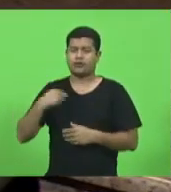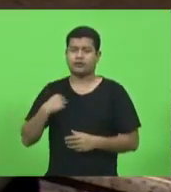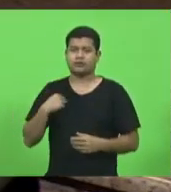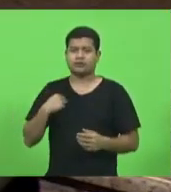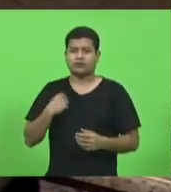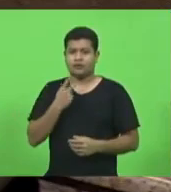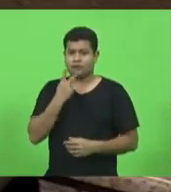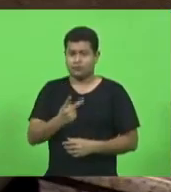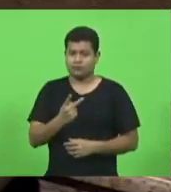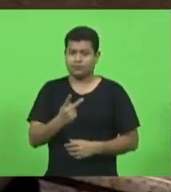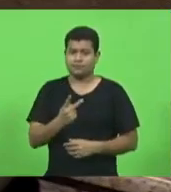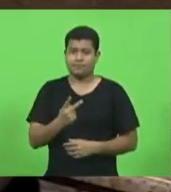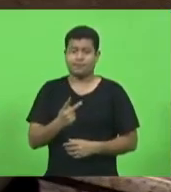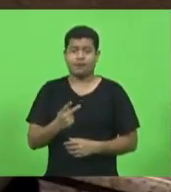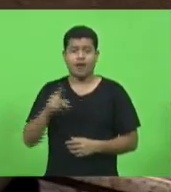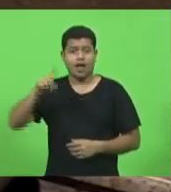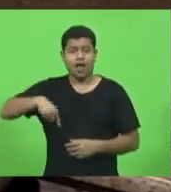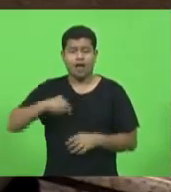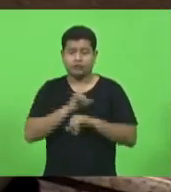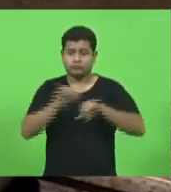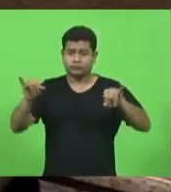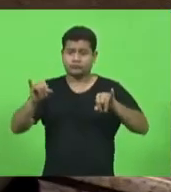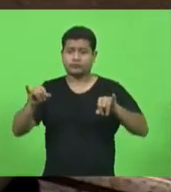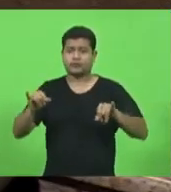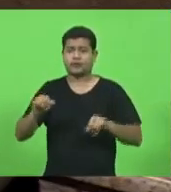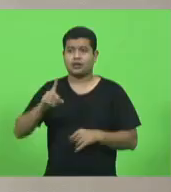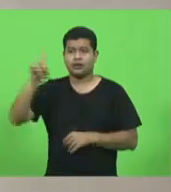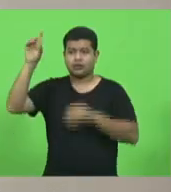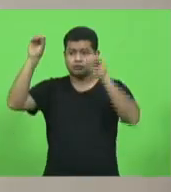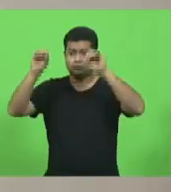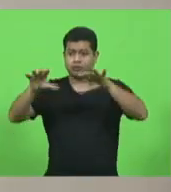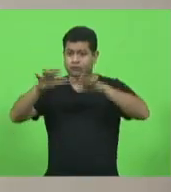Muito obrigado, senhor presidente. Deus abençoe a todos.